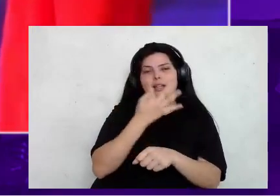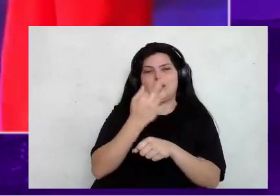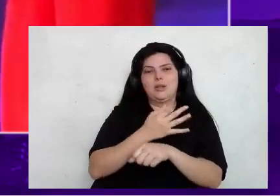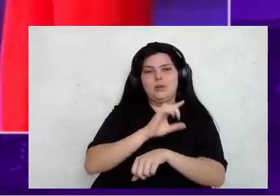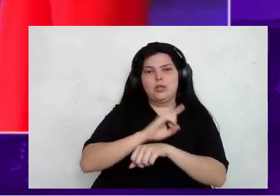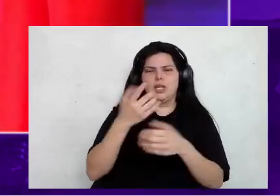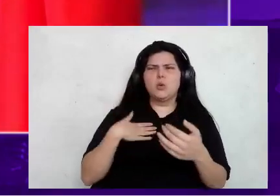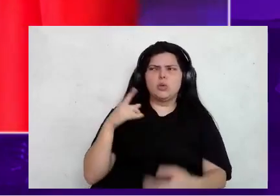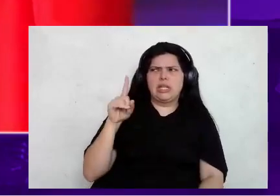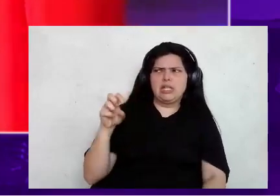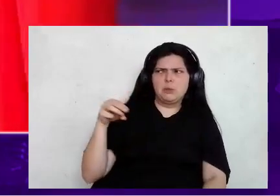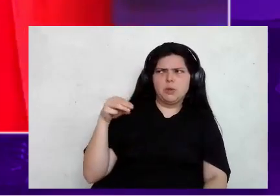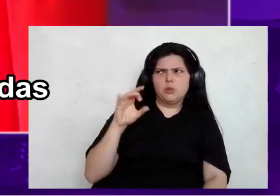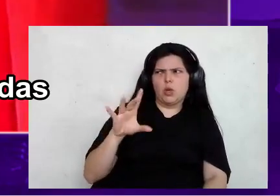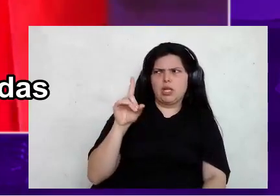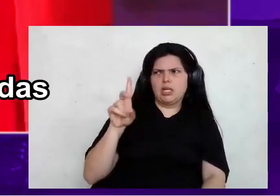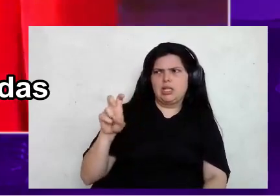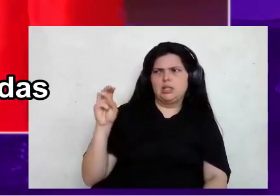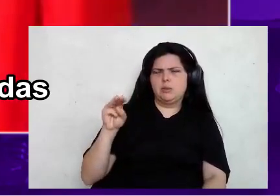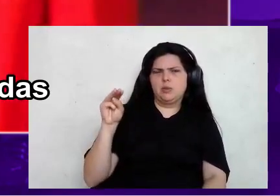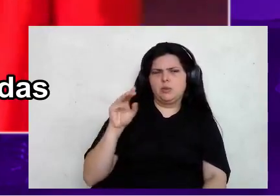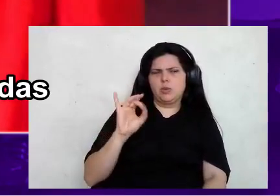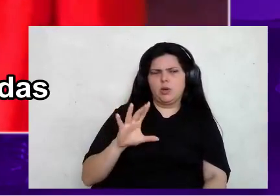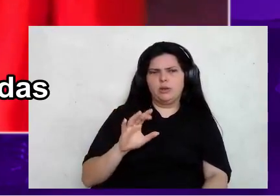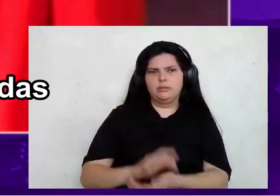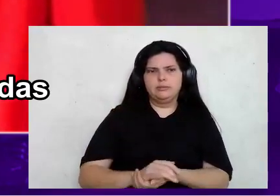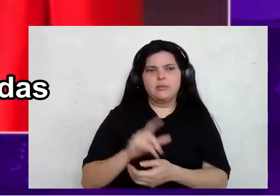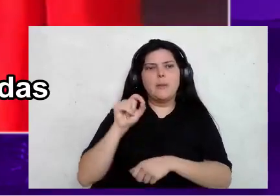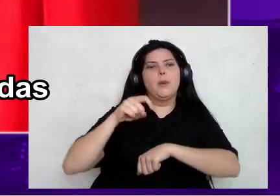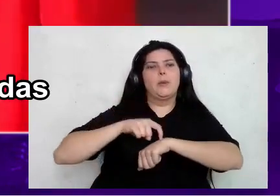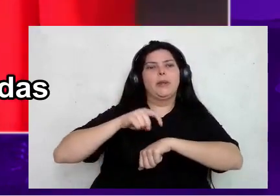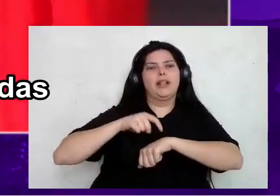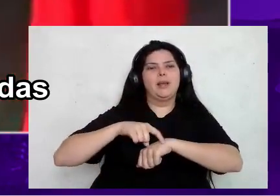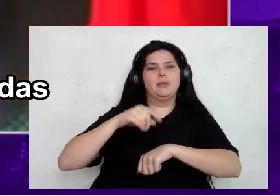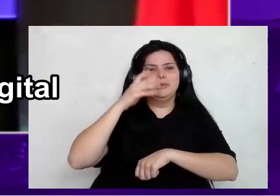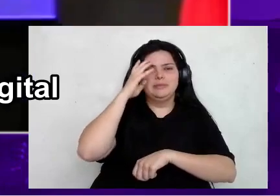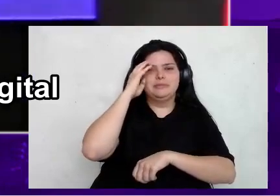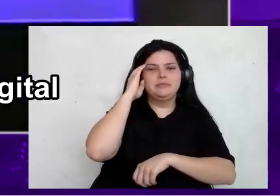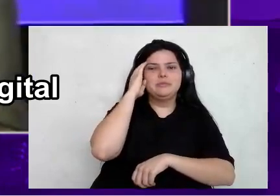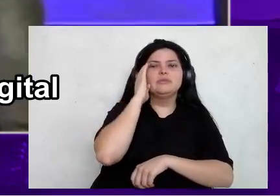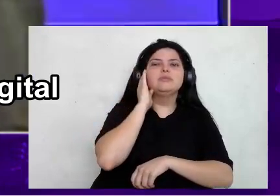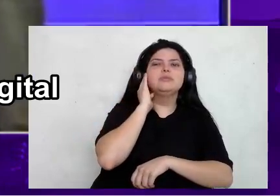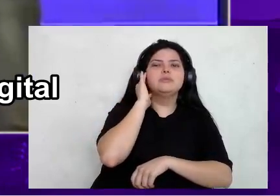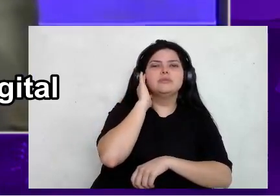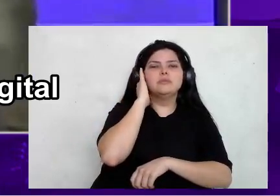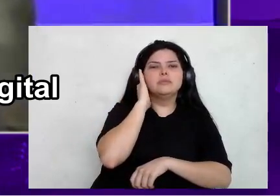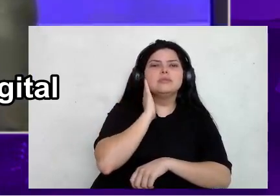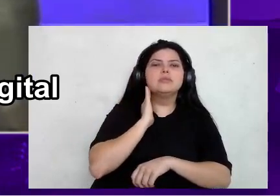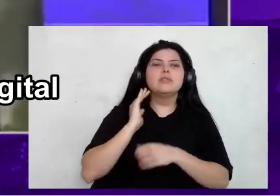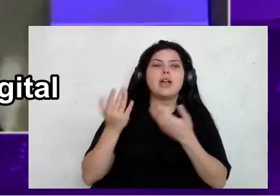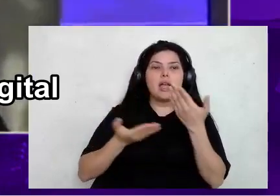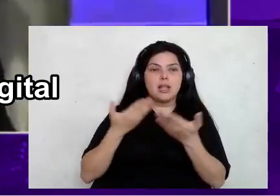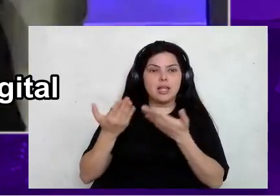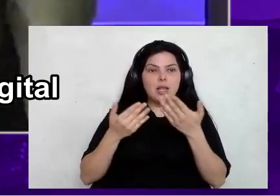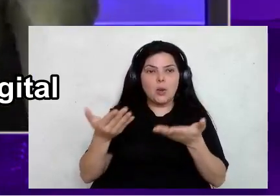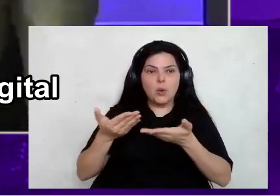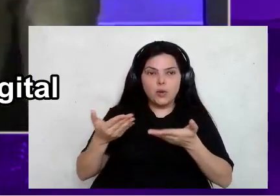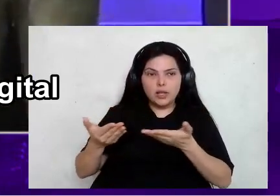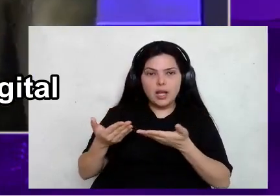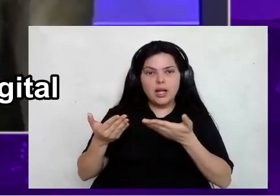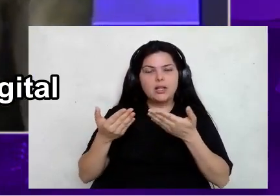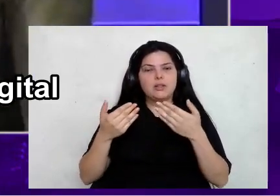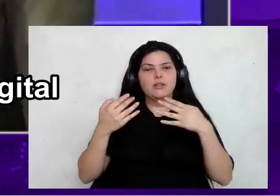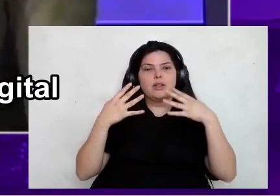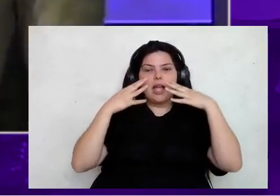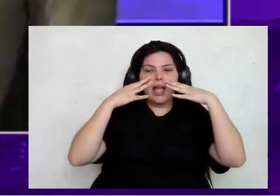Eles vão me aturar por 15 minutos. Que nada! Você vai recepcionar nossos convidados, convidadas e dar atenção merecida